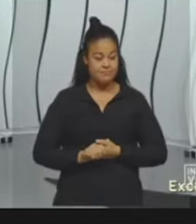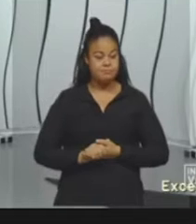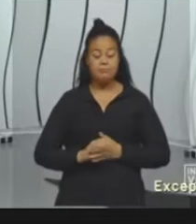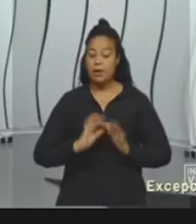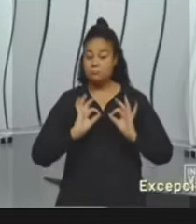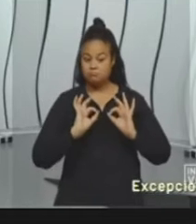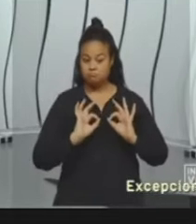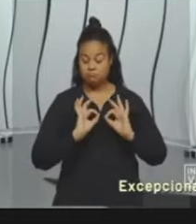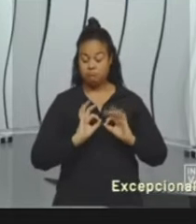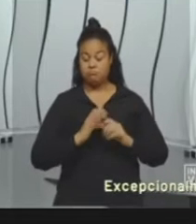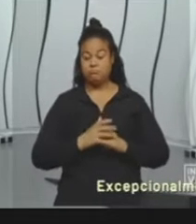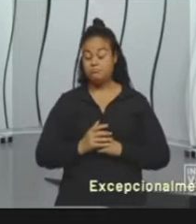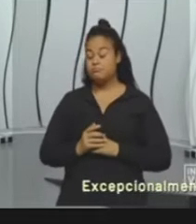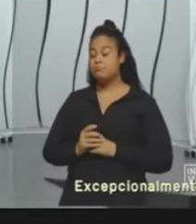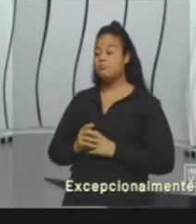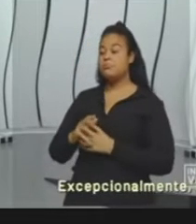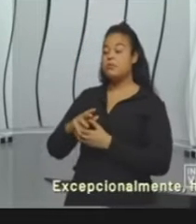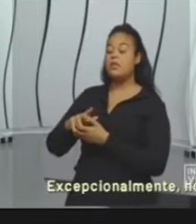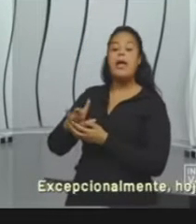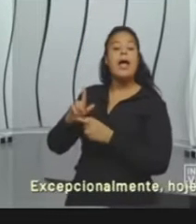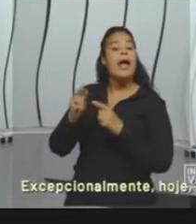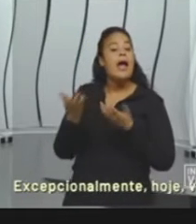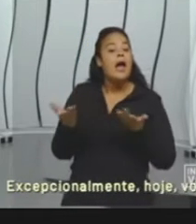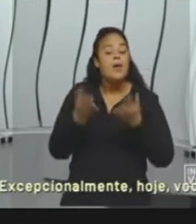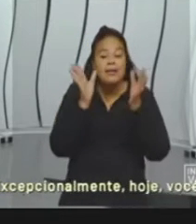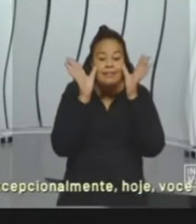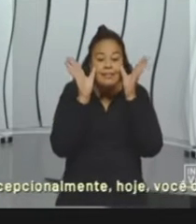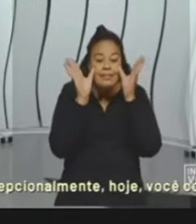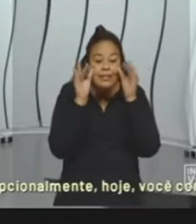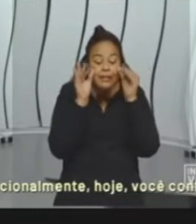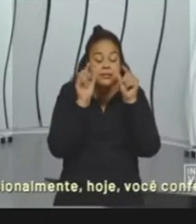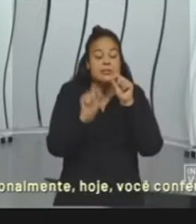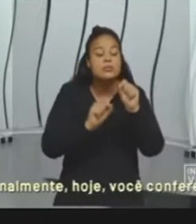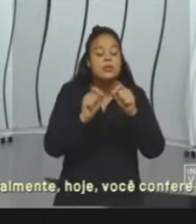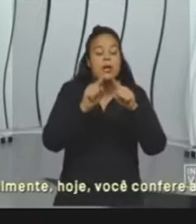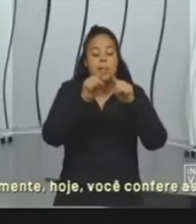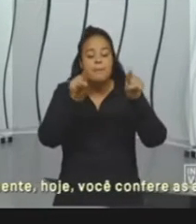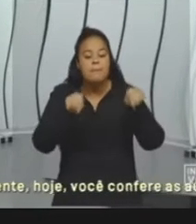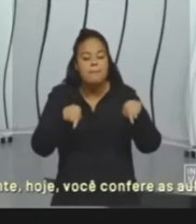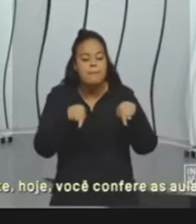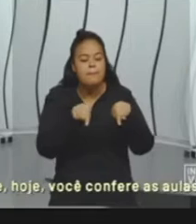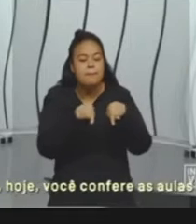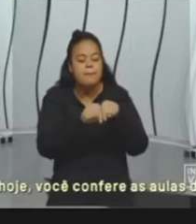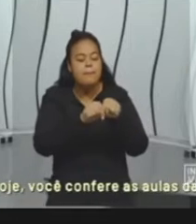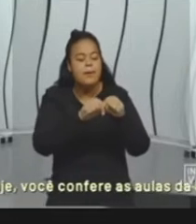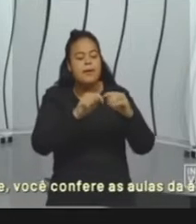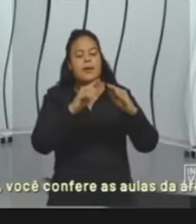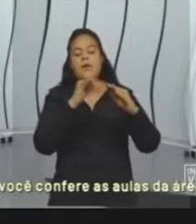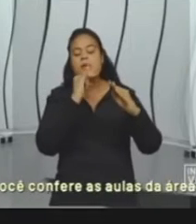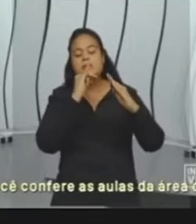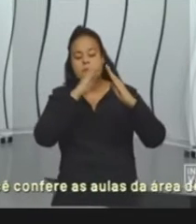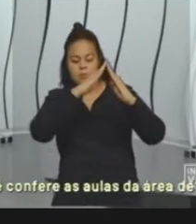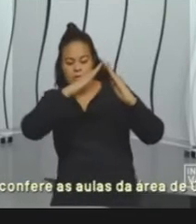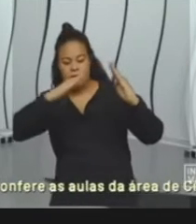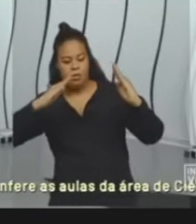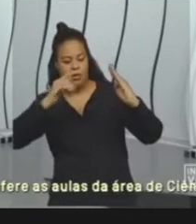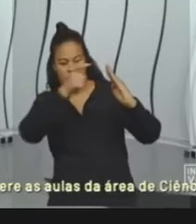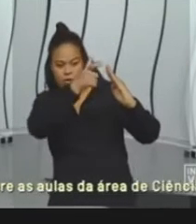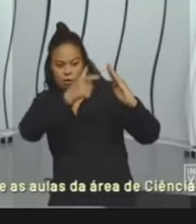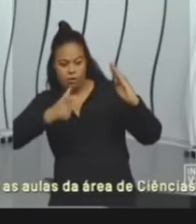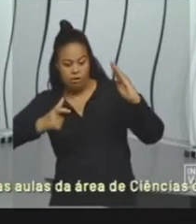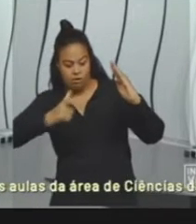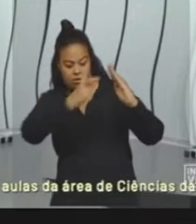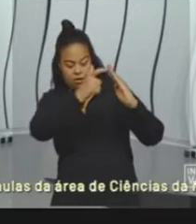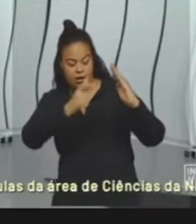Agora, uma coisa interessante que os painéis vão exigir pouca manutenção. Mas é importante saber também que esses